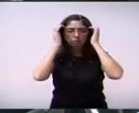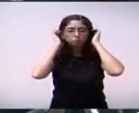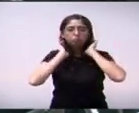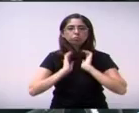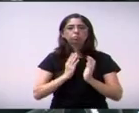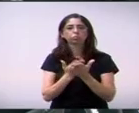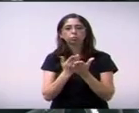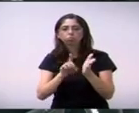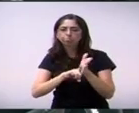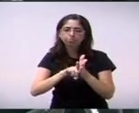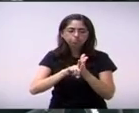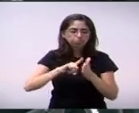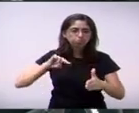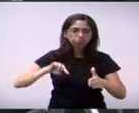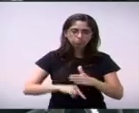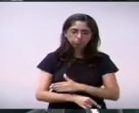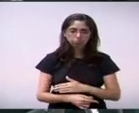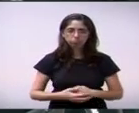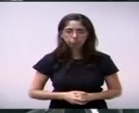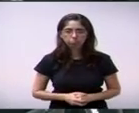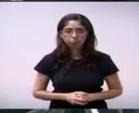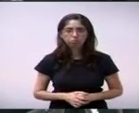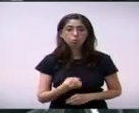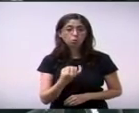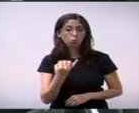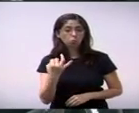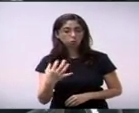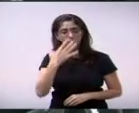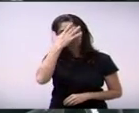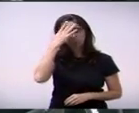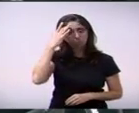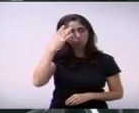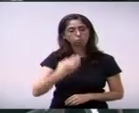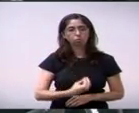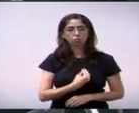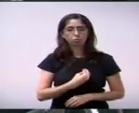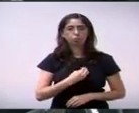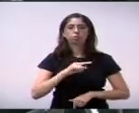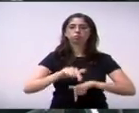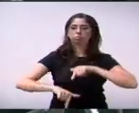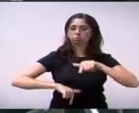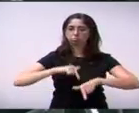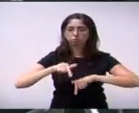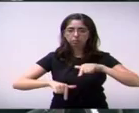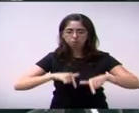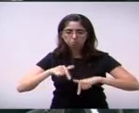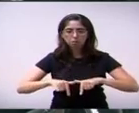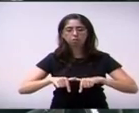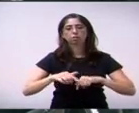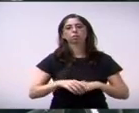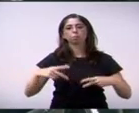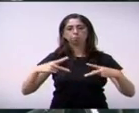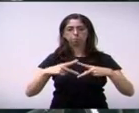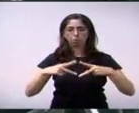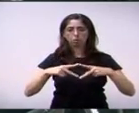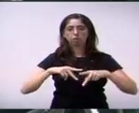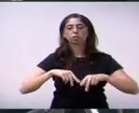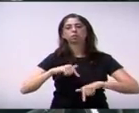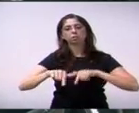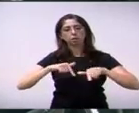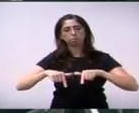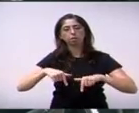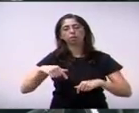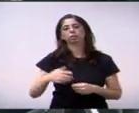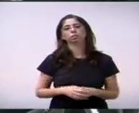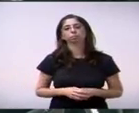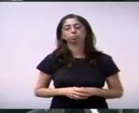quanto ao número de moradores e trabalhadores nas empresas instaladas no bairro Santa